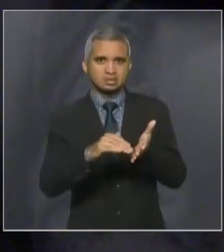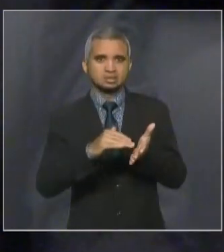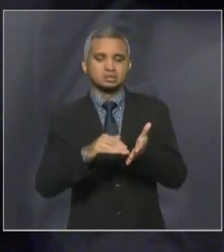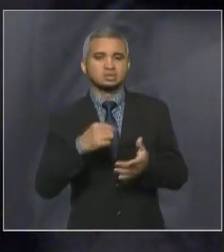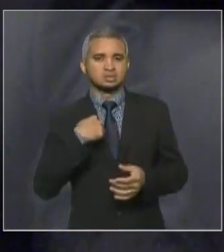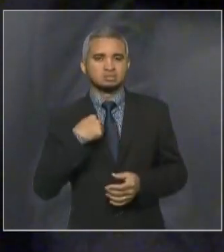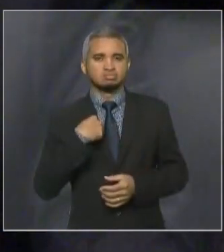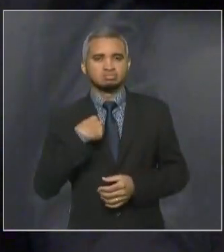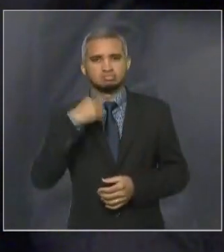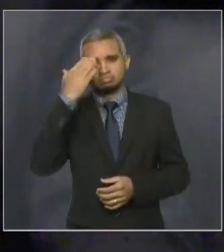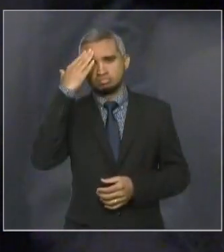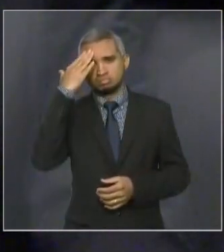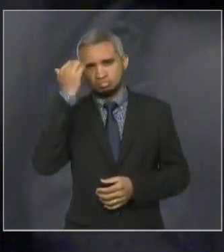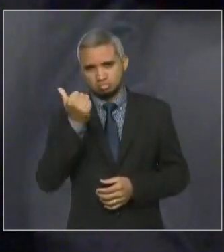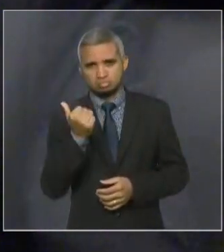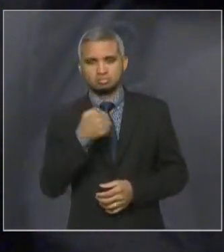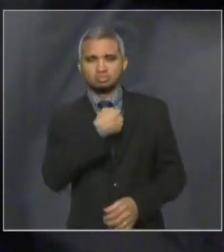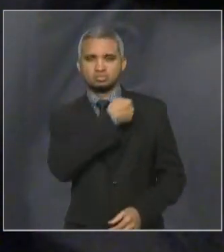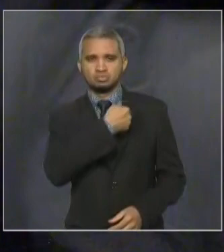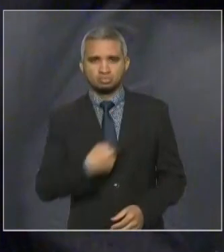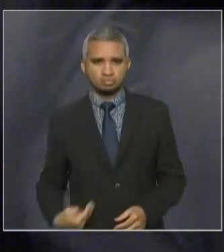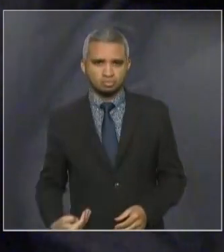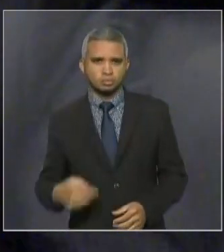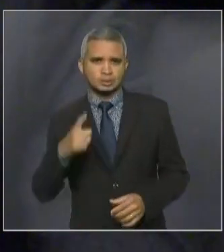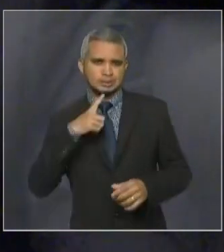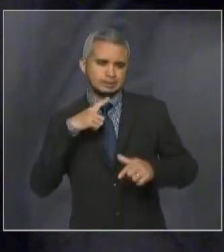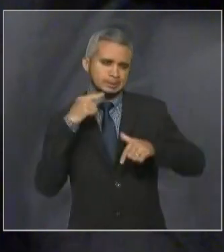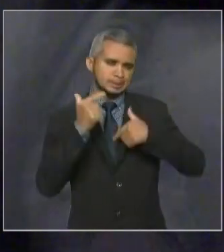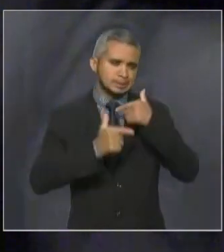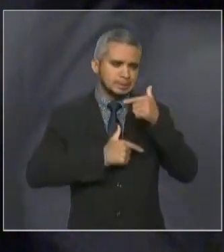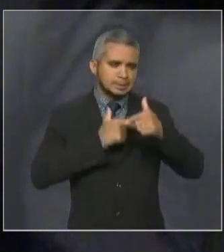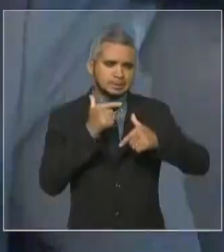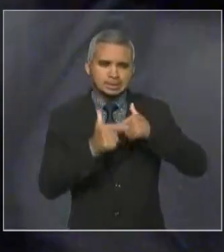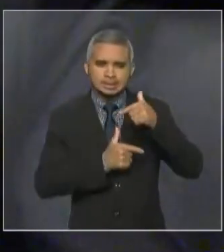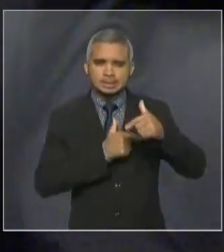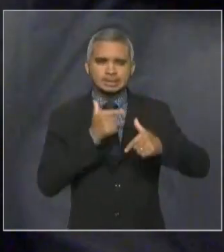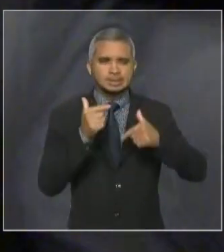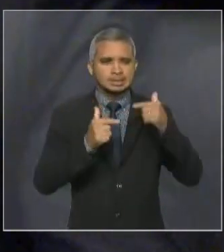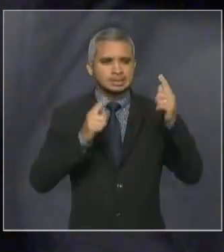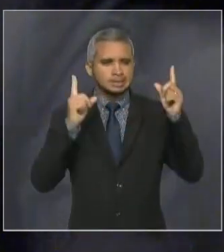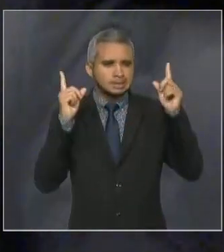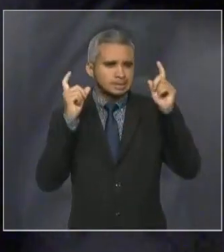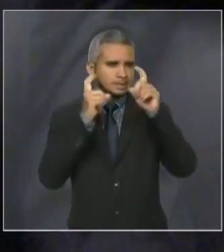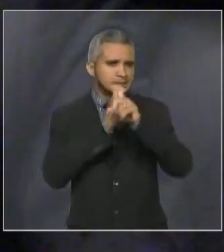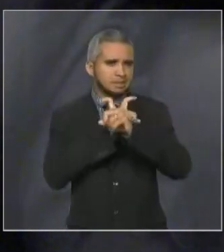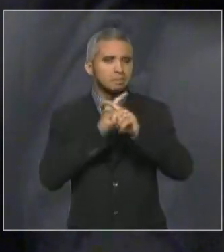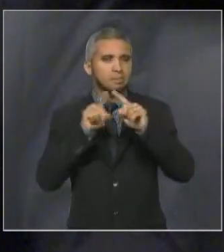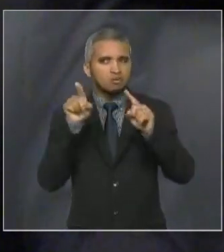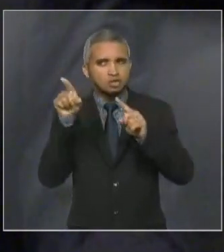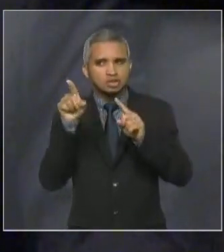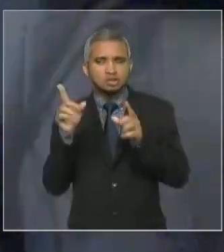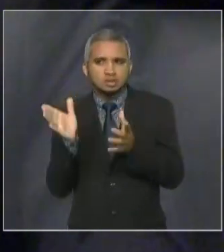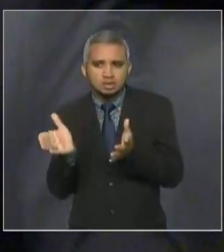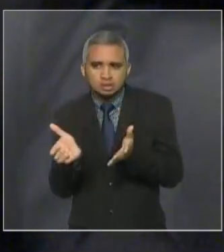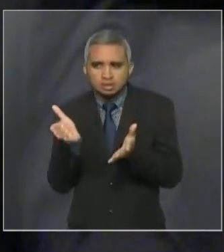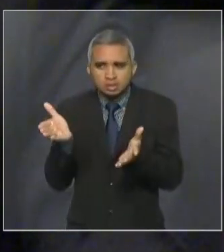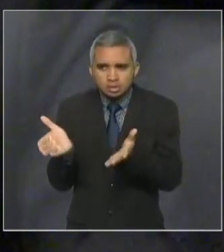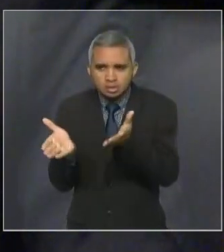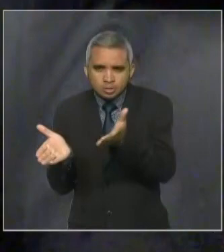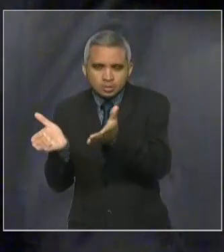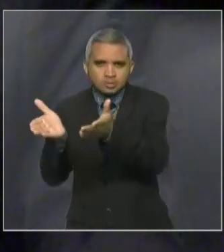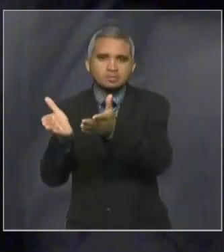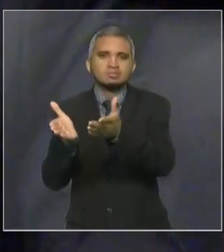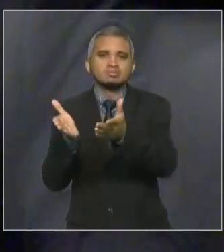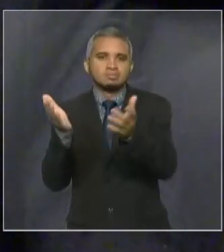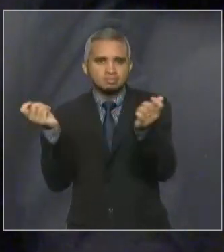espinhosas. E aquelas com muita sabedoria você consegue desenrolar e fazer acontecer. Sei que você é importante para